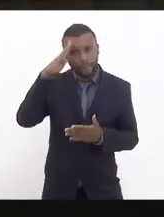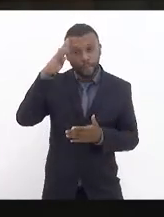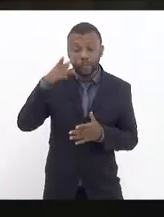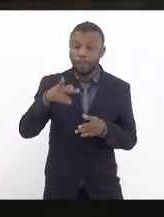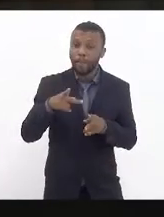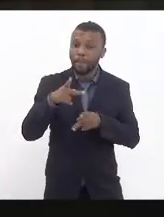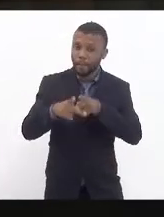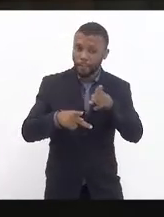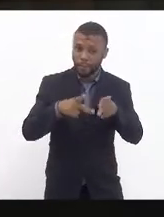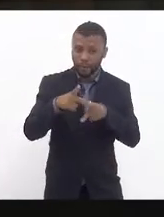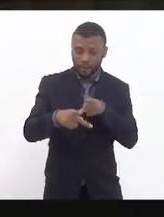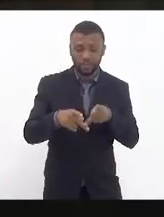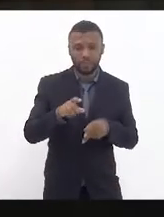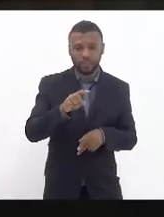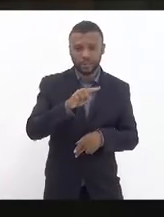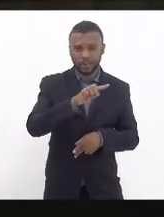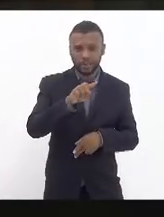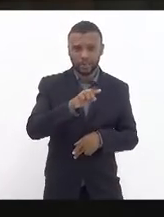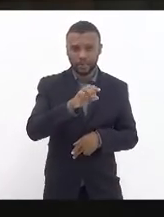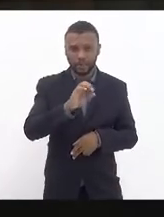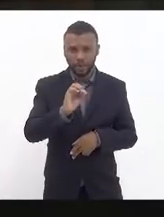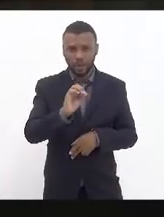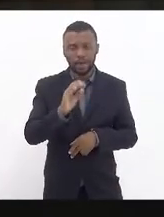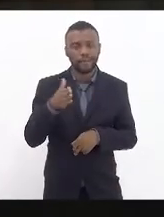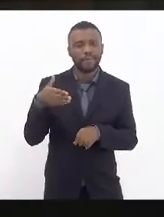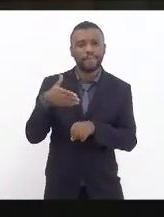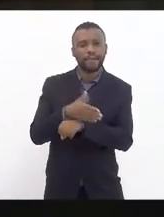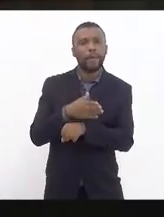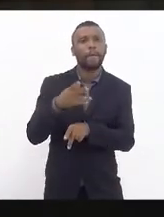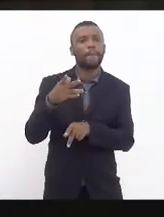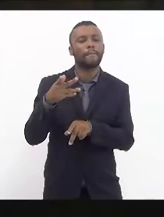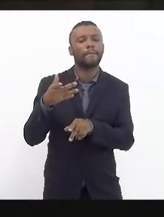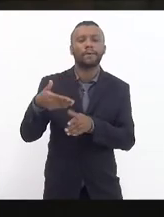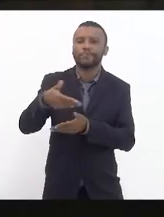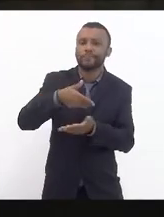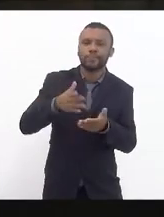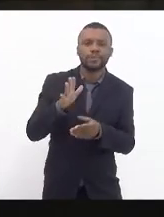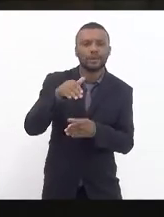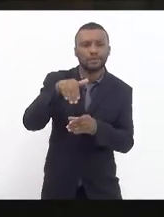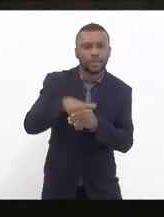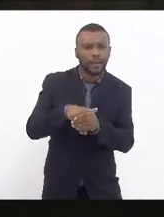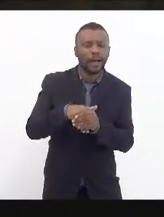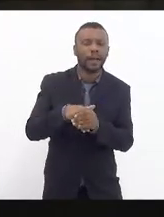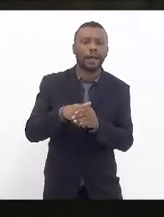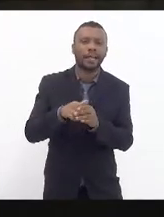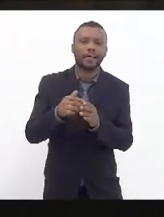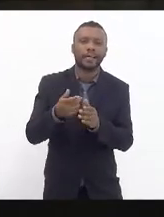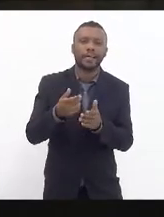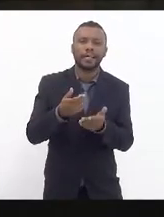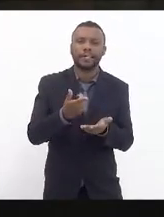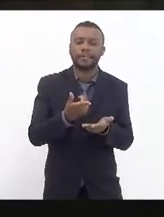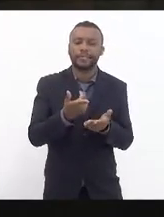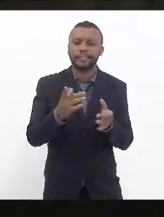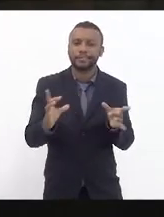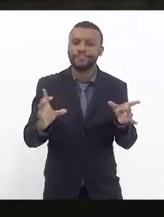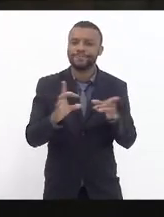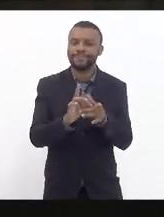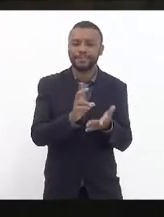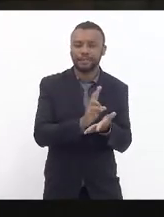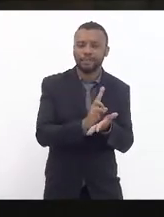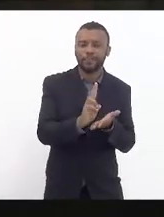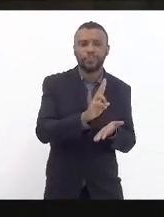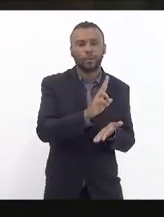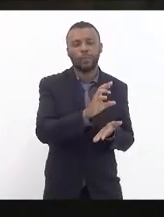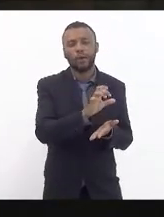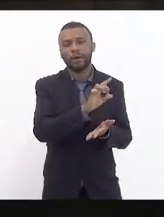da população da zona oeste que veio participar da audiência da votação daquele projeto infeliz da extinção da universidade da